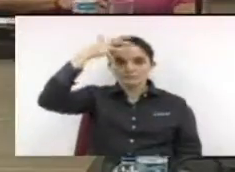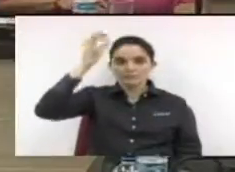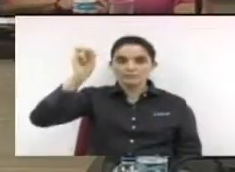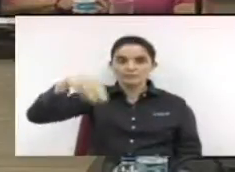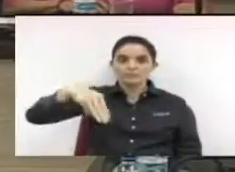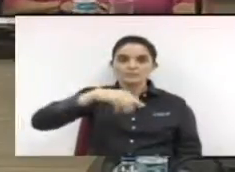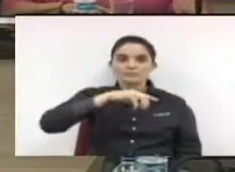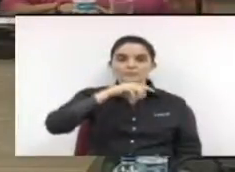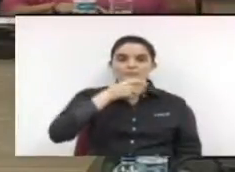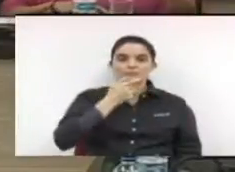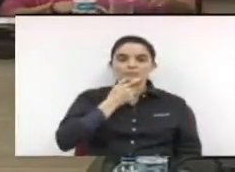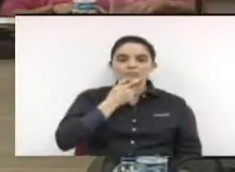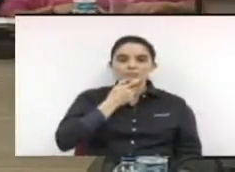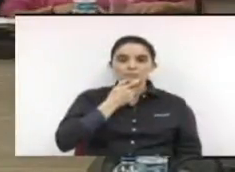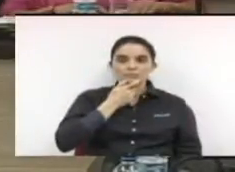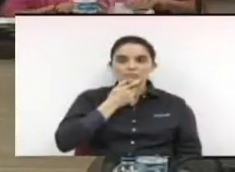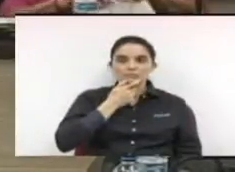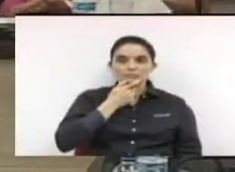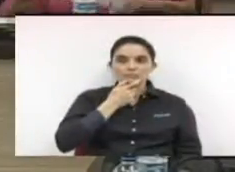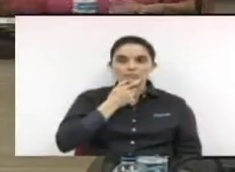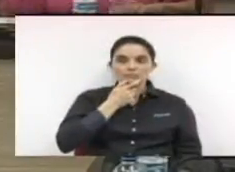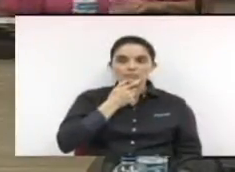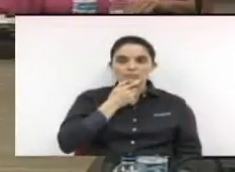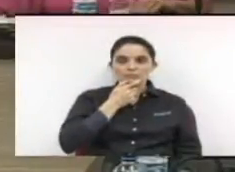Érica Tanque. Sim, excelência. Érica Monteiro.